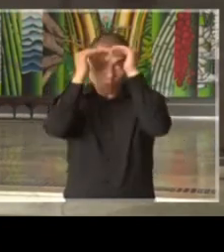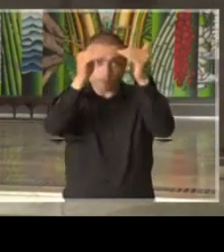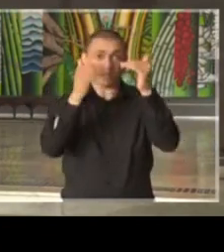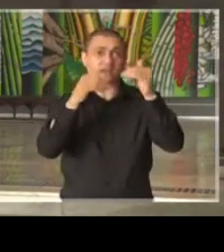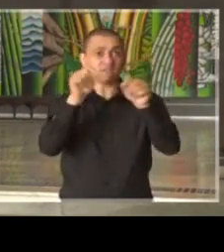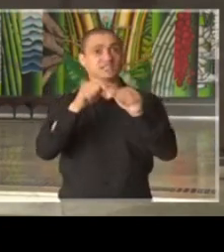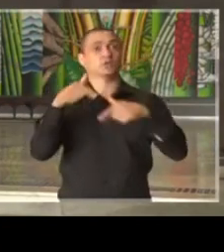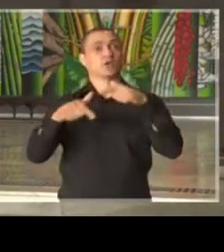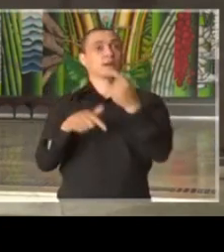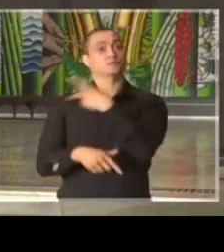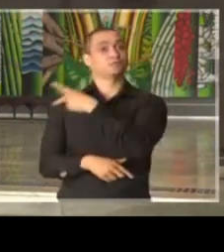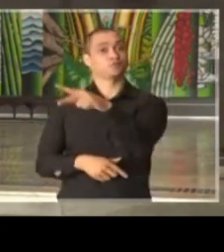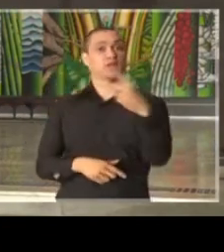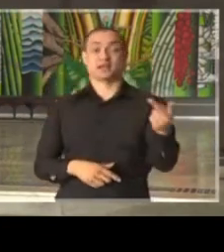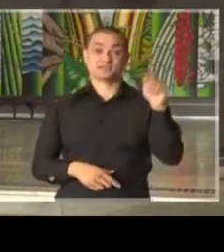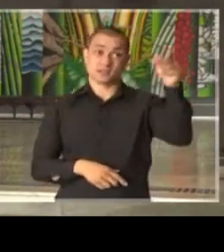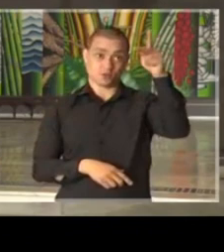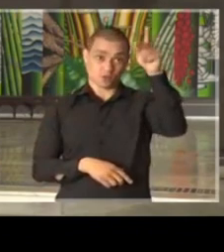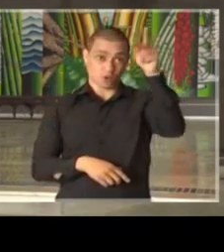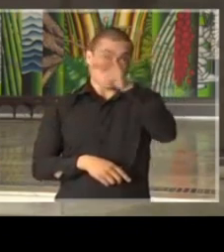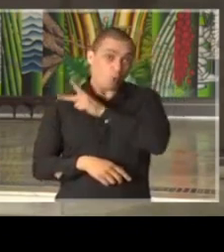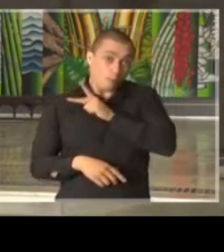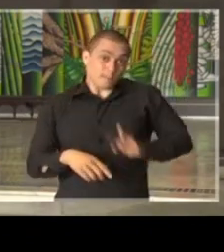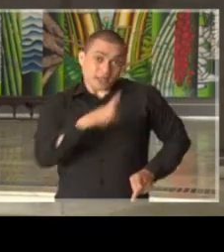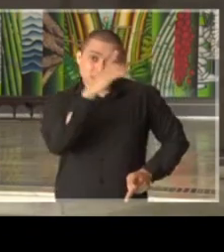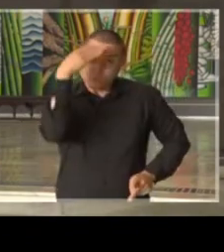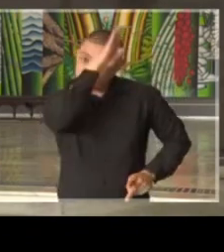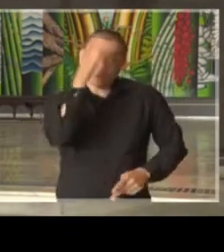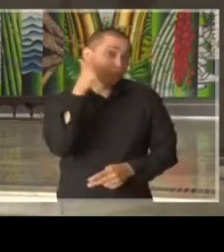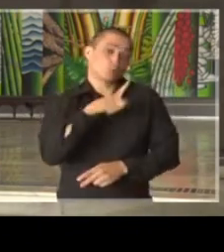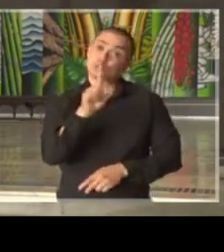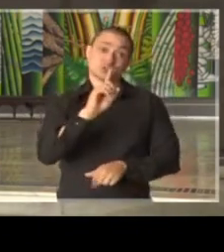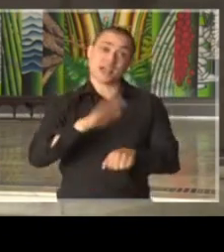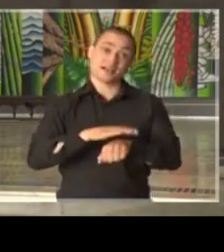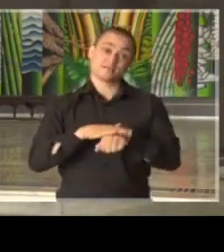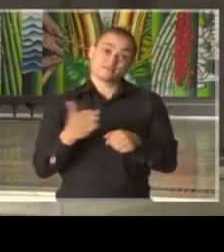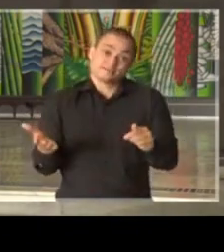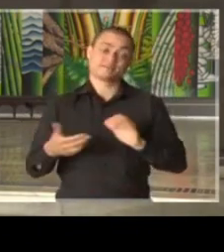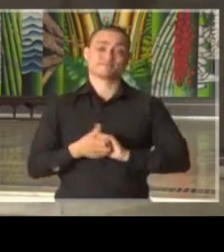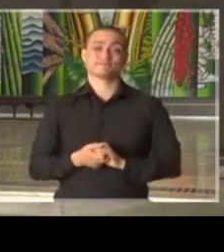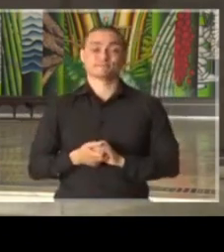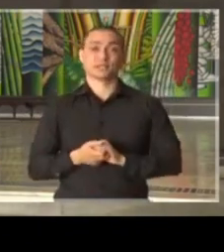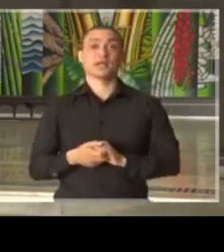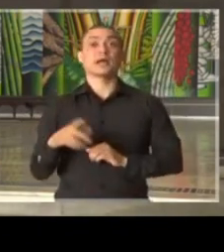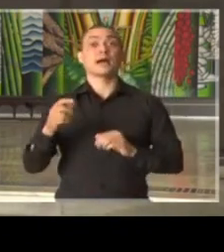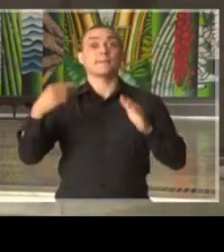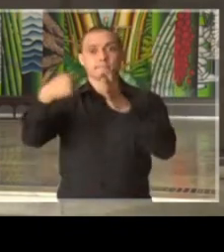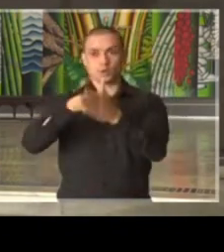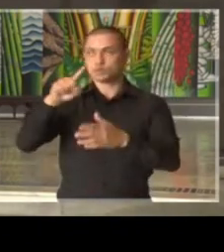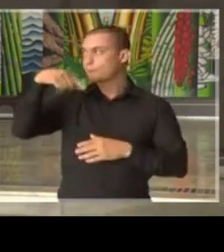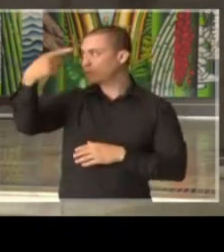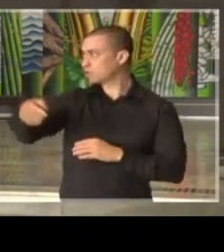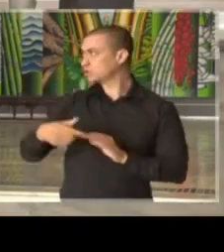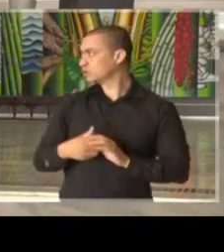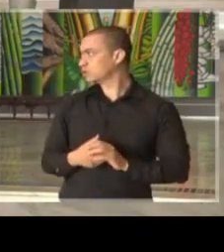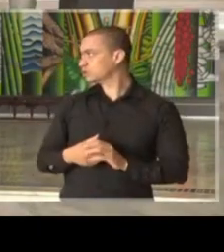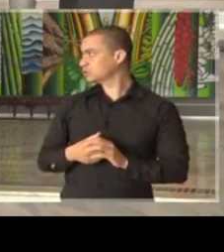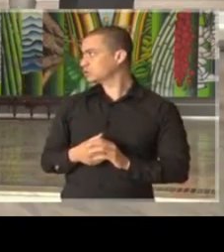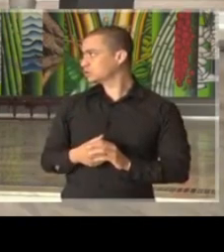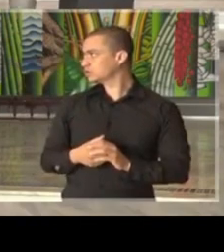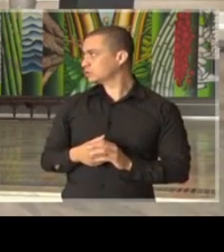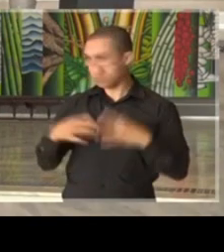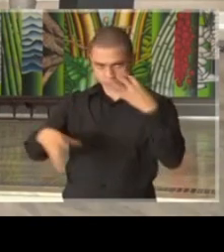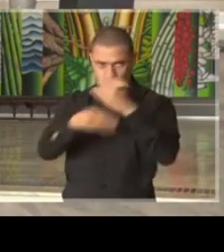deve ser feito e aquilo que o presidente Bolsonaro não consegue fazer. A próxima pergunta é da jornalista... Pois não? Posso?